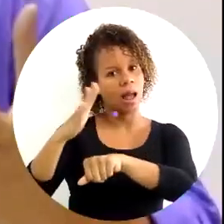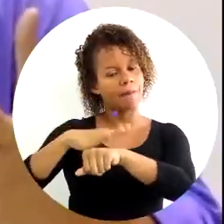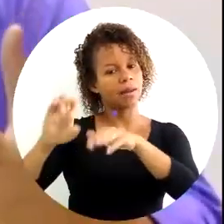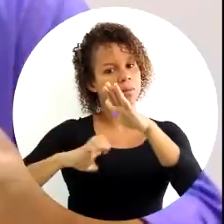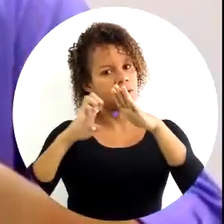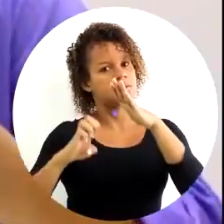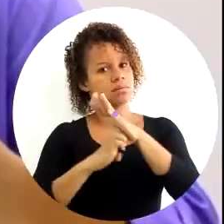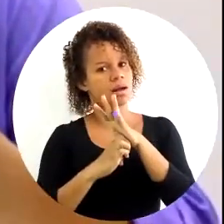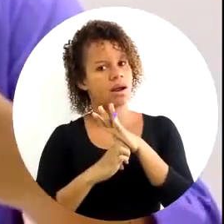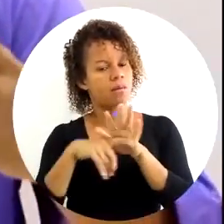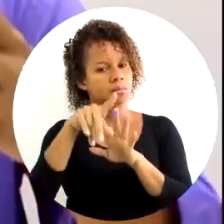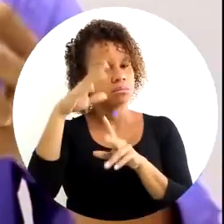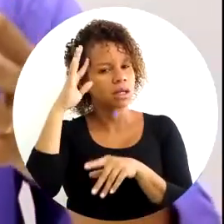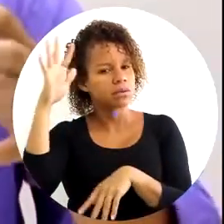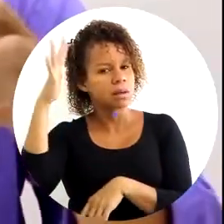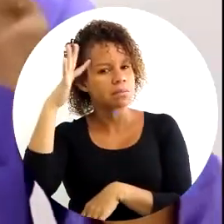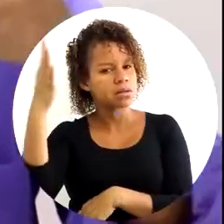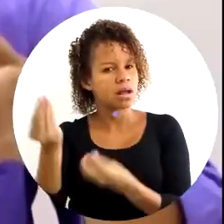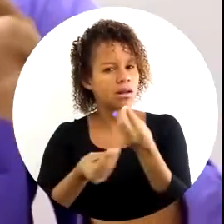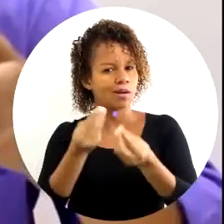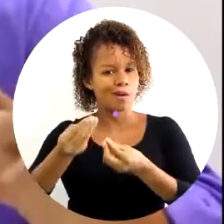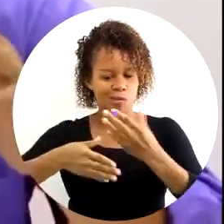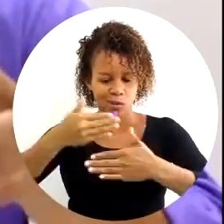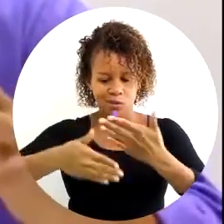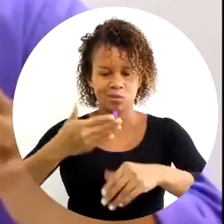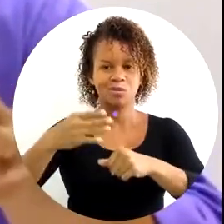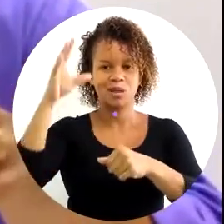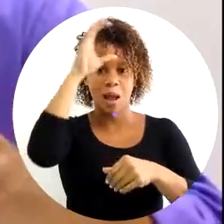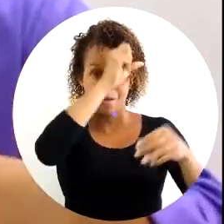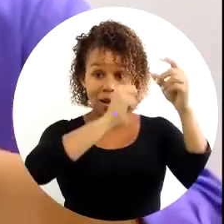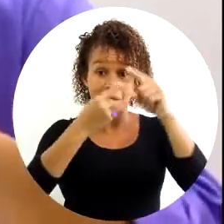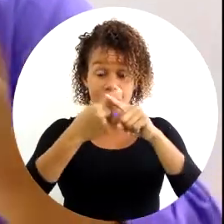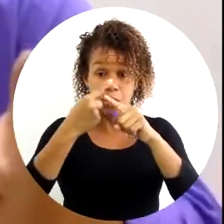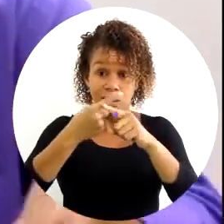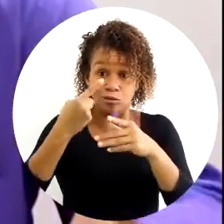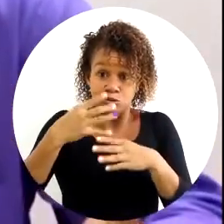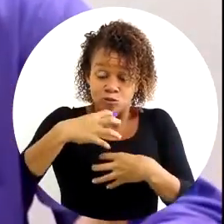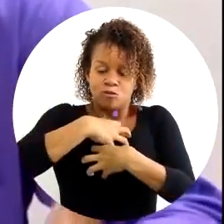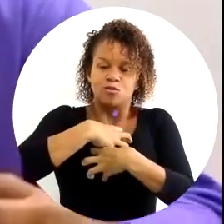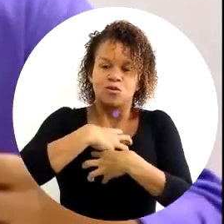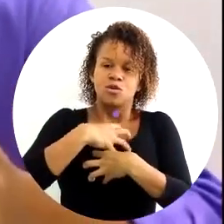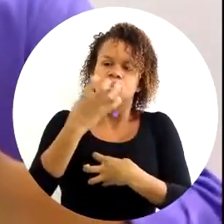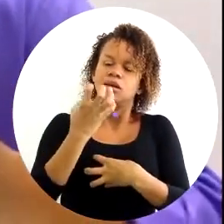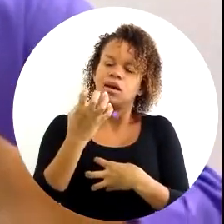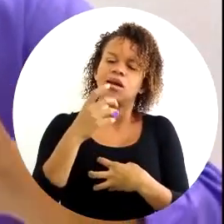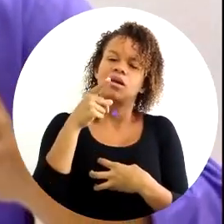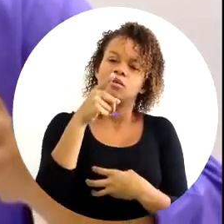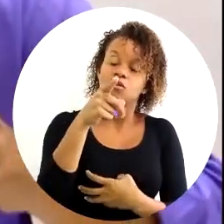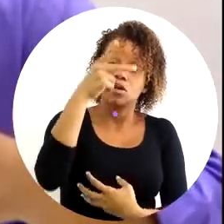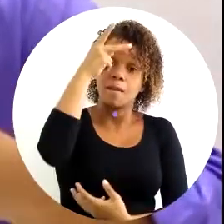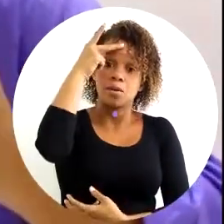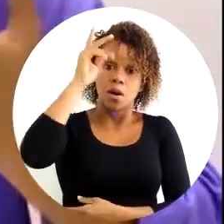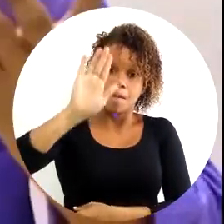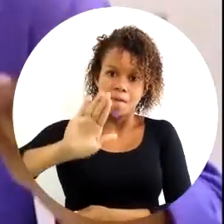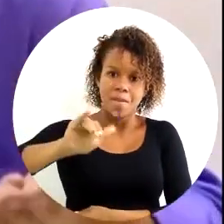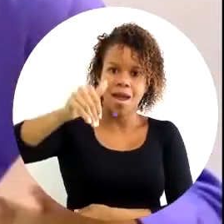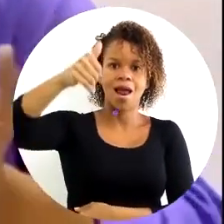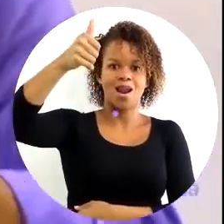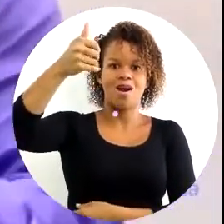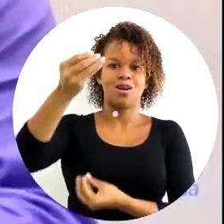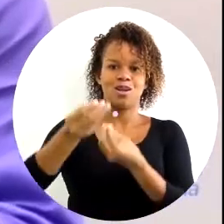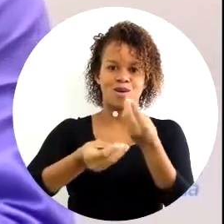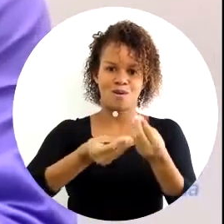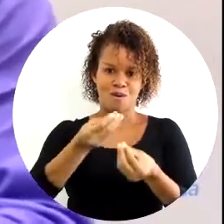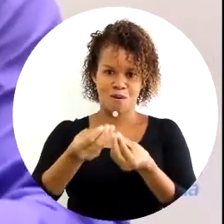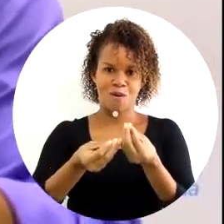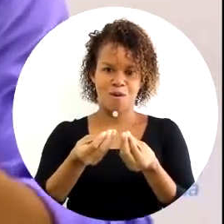treinamento empresarial implica em você pensar nessa relação de ensino-aprendizagem, porque, no fundo, o que a gente quer é que a pessoa melhore